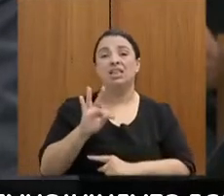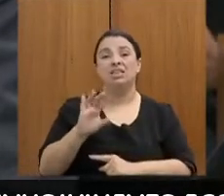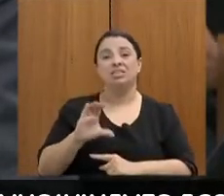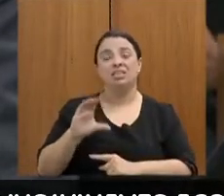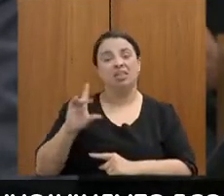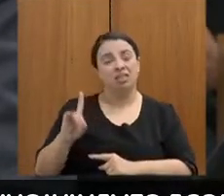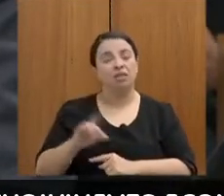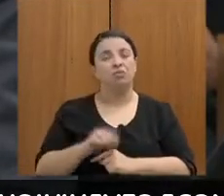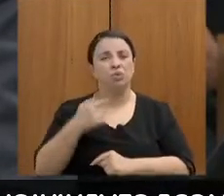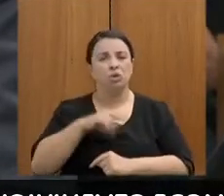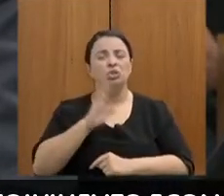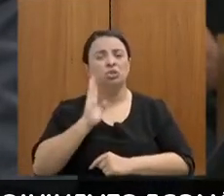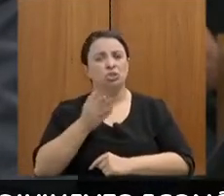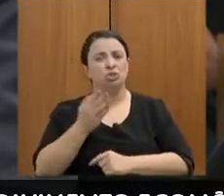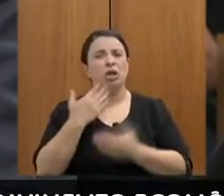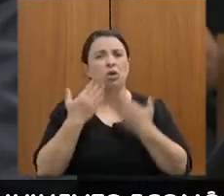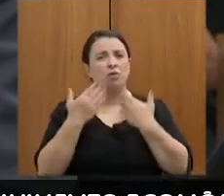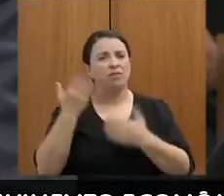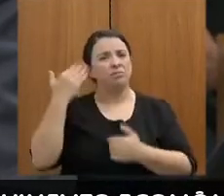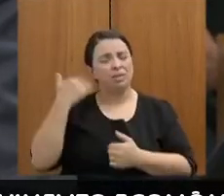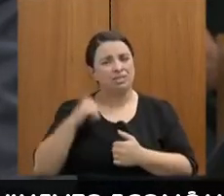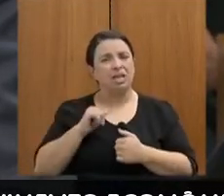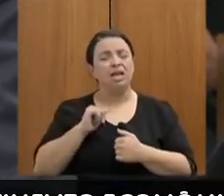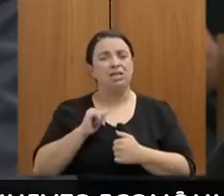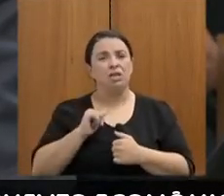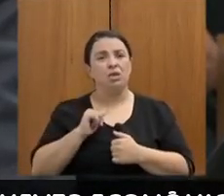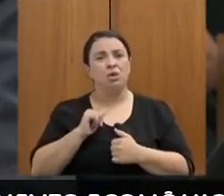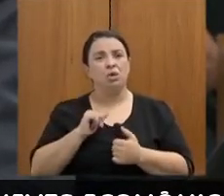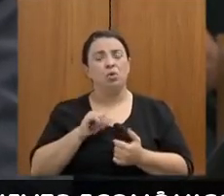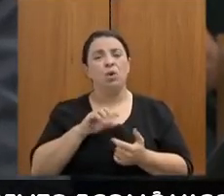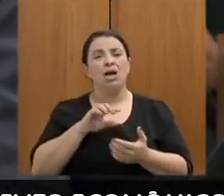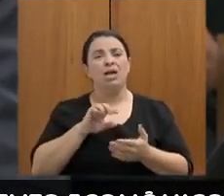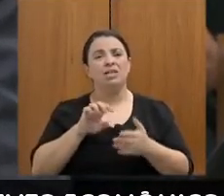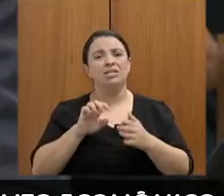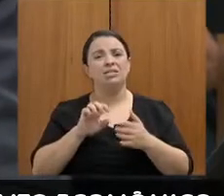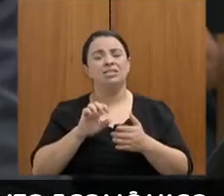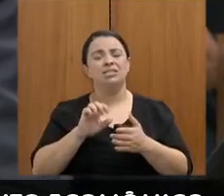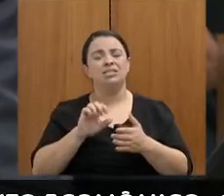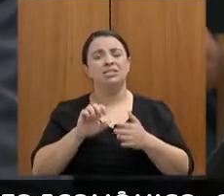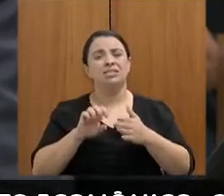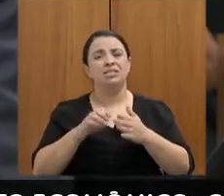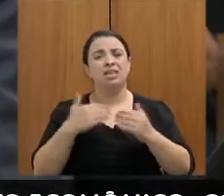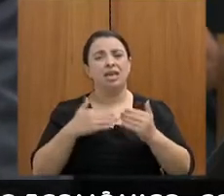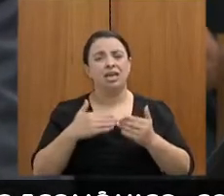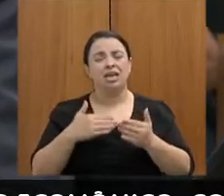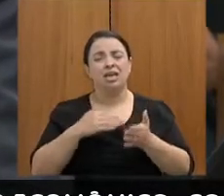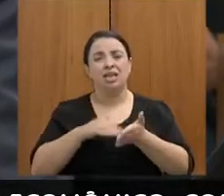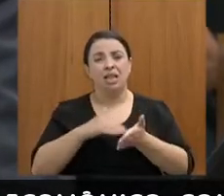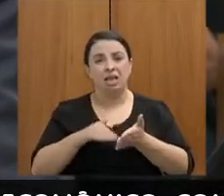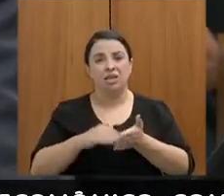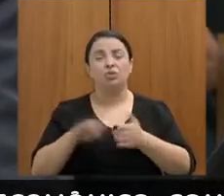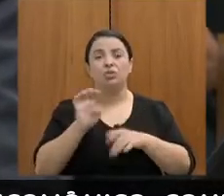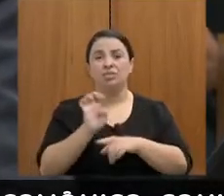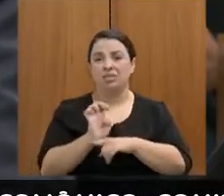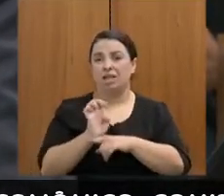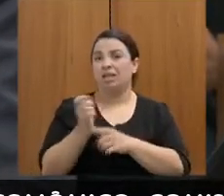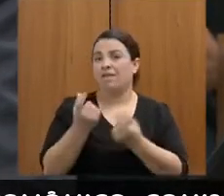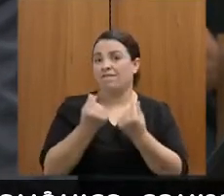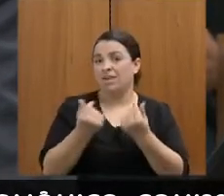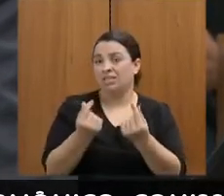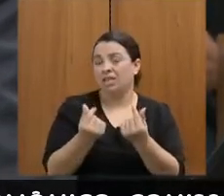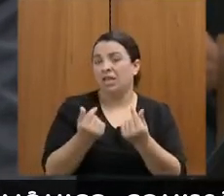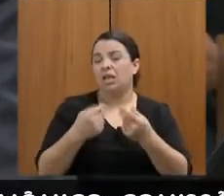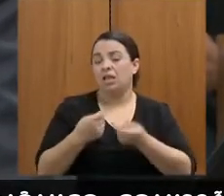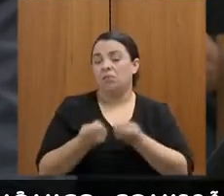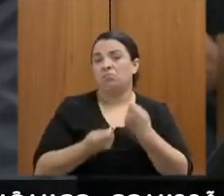gente já teve uma conversa, teve uma reunião com a própria SEF, Secretaria do Estado de Fazenda, para poder determinar o que está